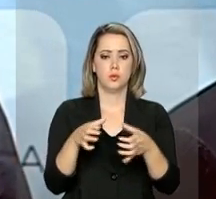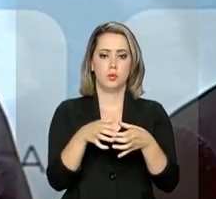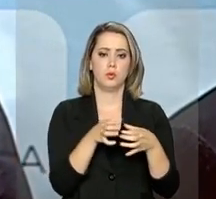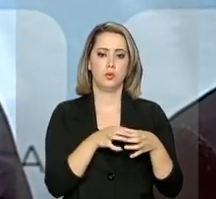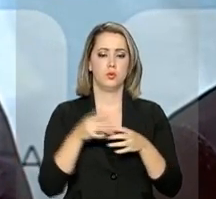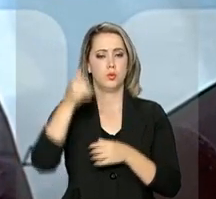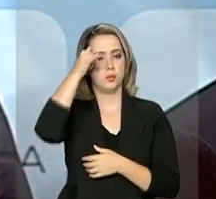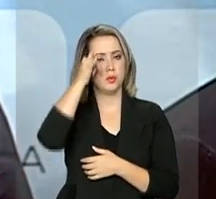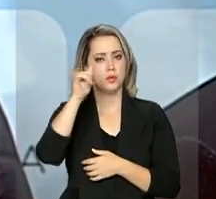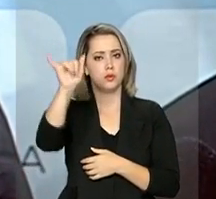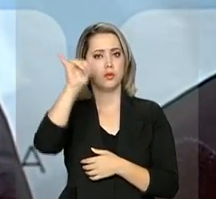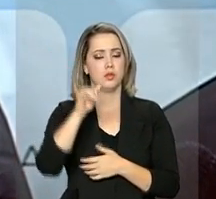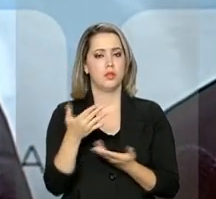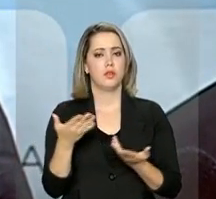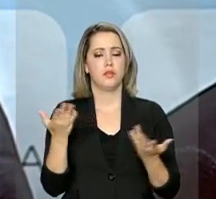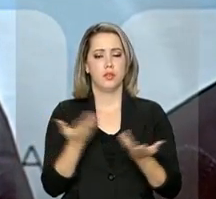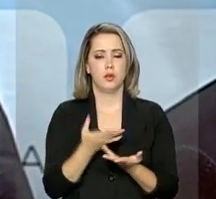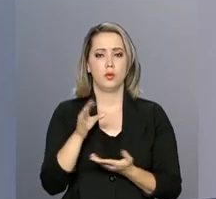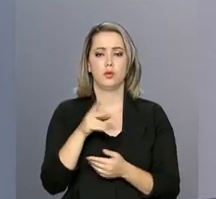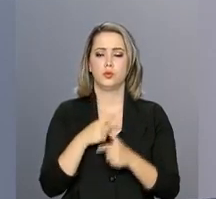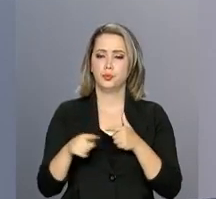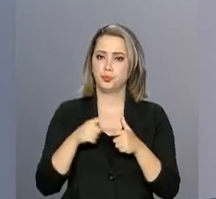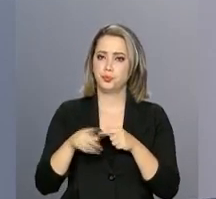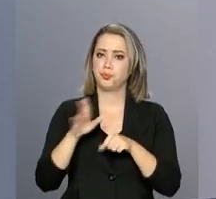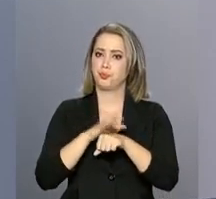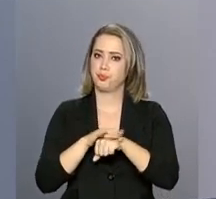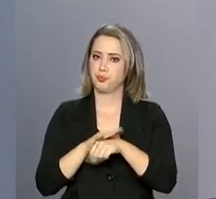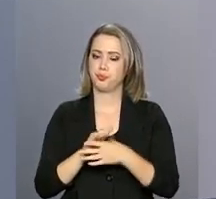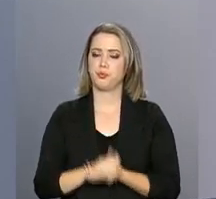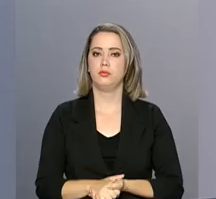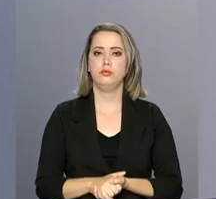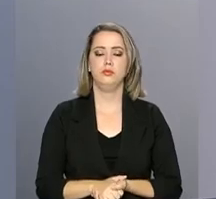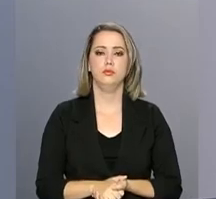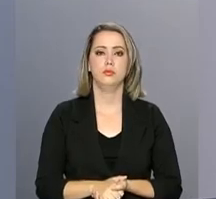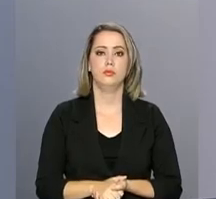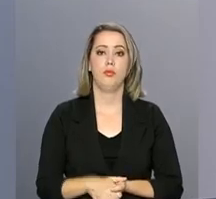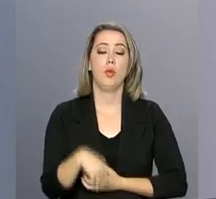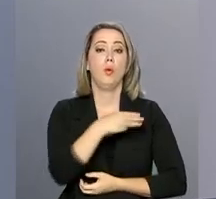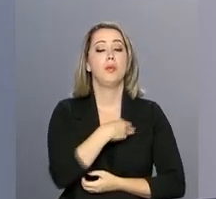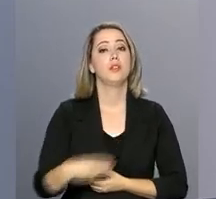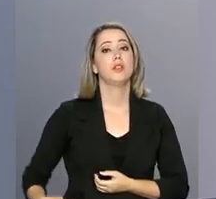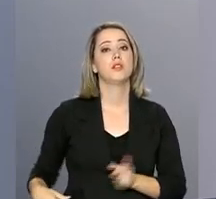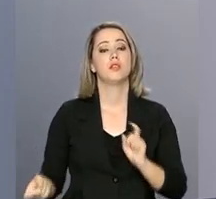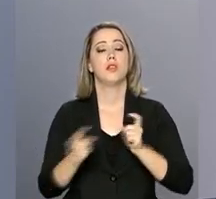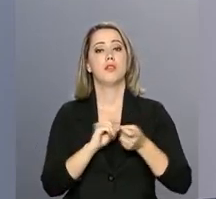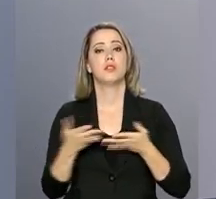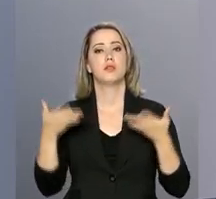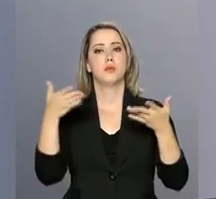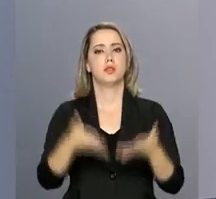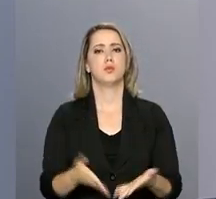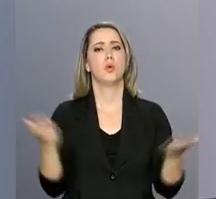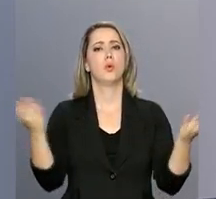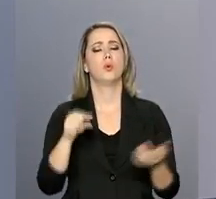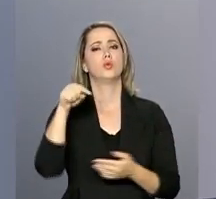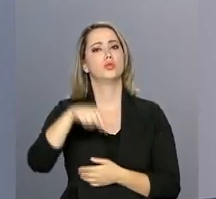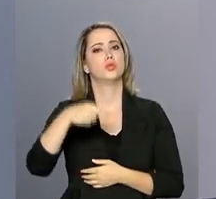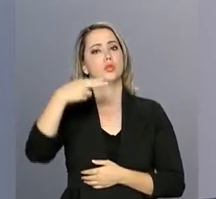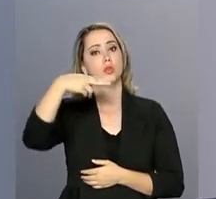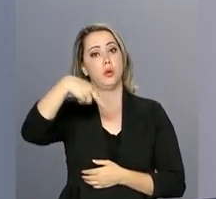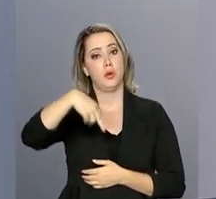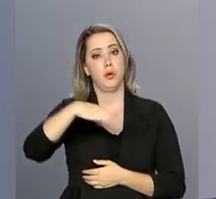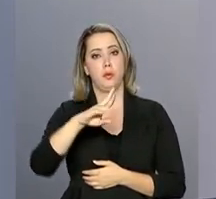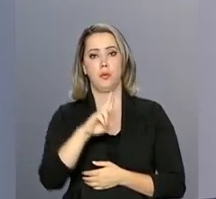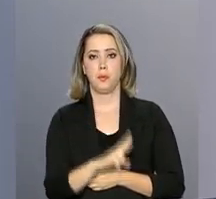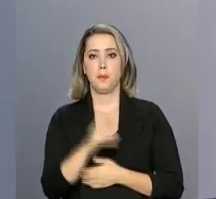combate às arbovirose no Brasil. O ministro da Fazenda participou hoje aqui na NBR do programa